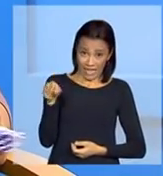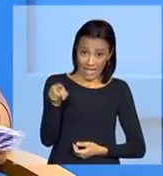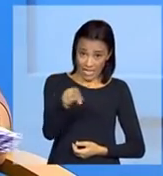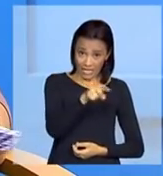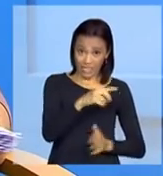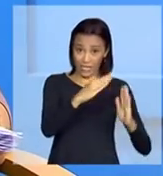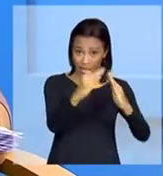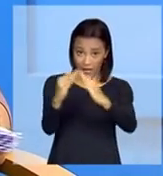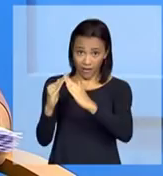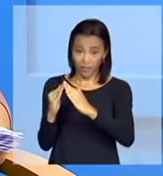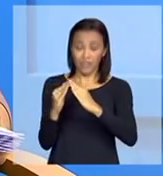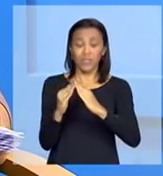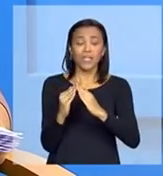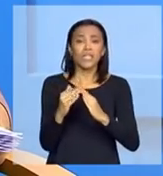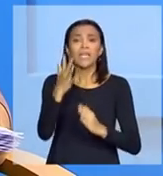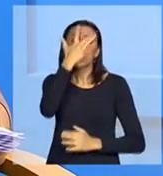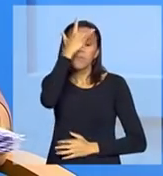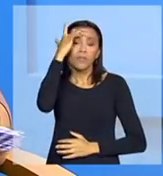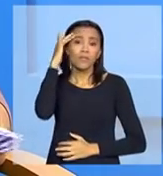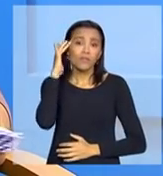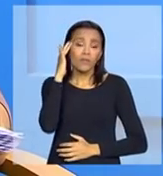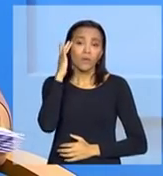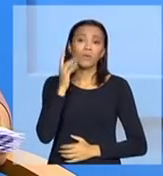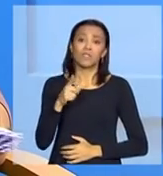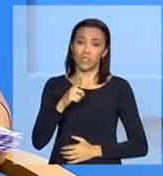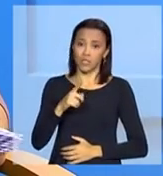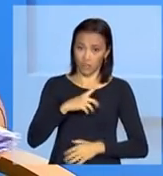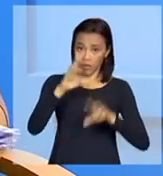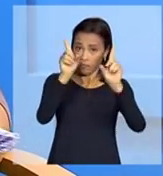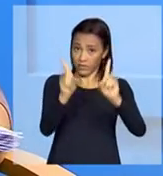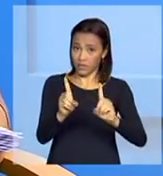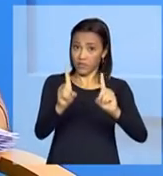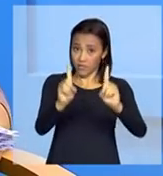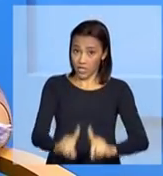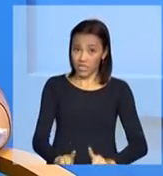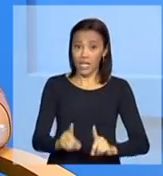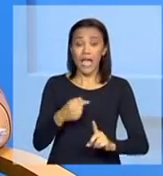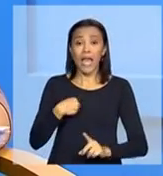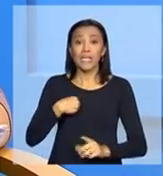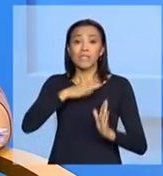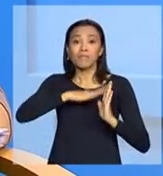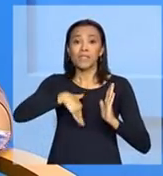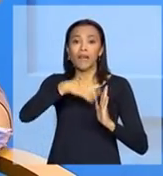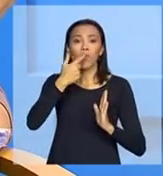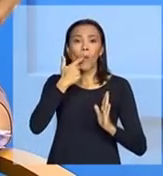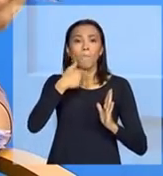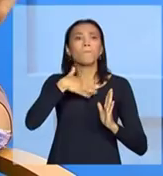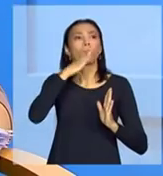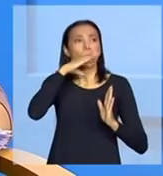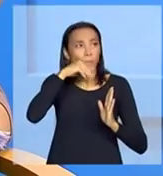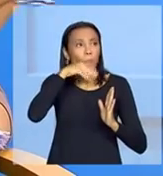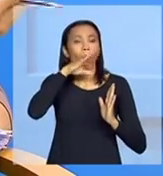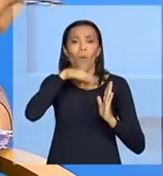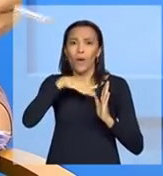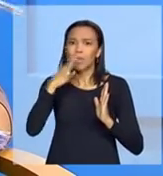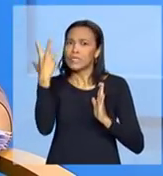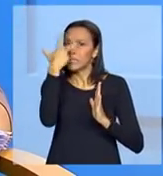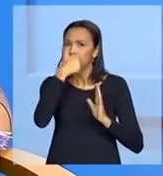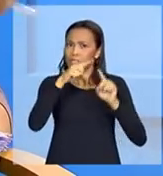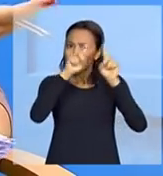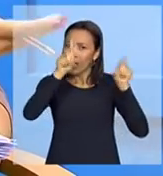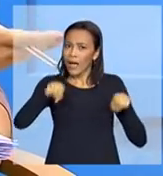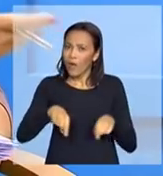estrutura assim, e que as pessoas com deficiência, elas pintavam com a boca. E são quadros belíssimos,